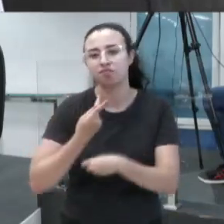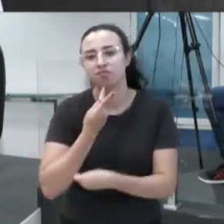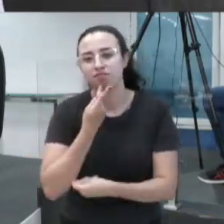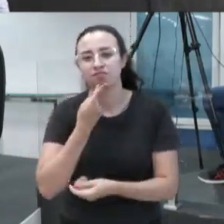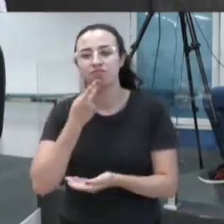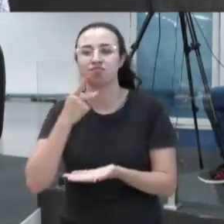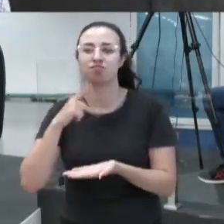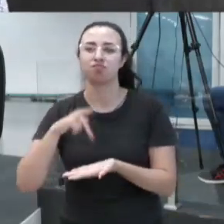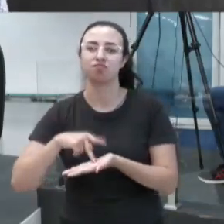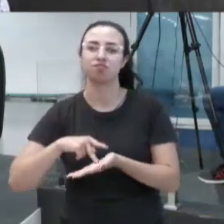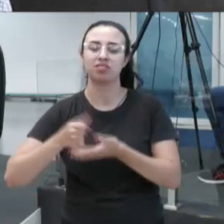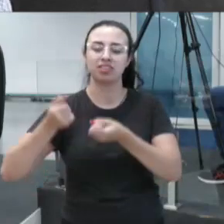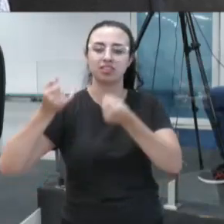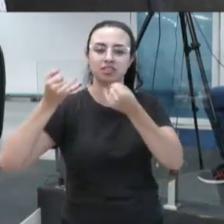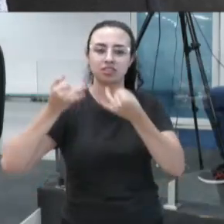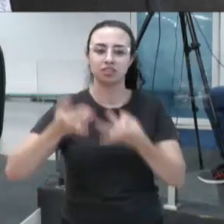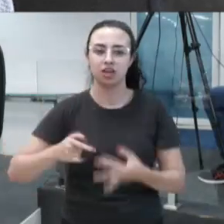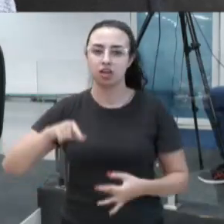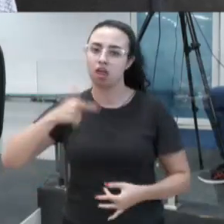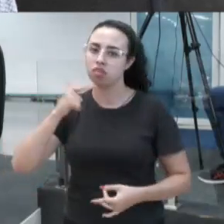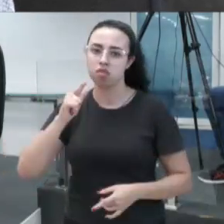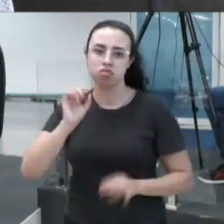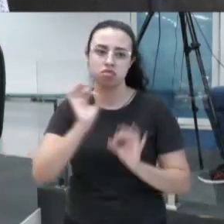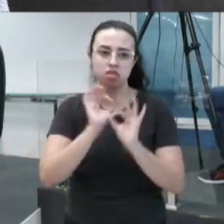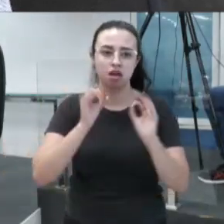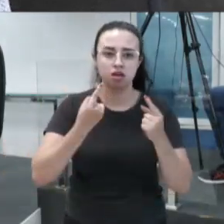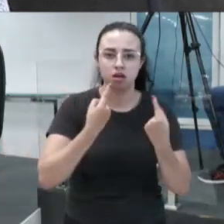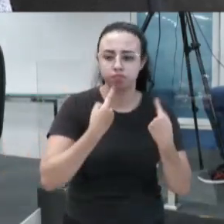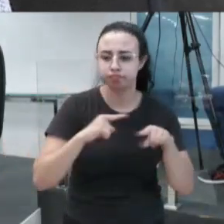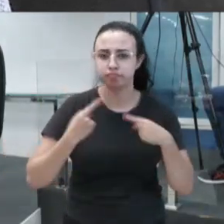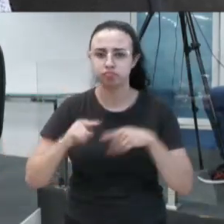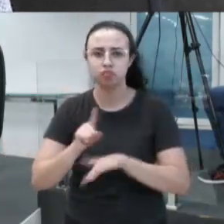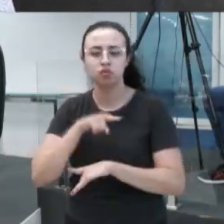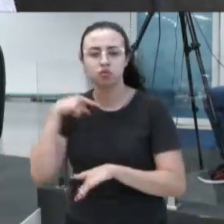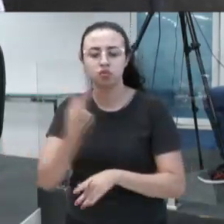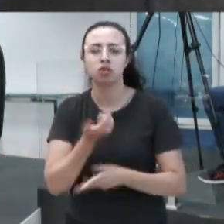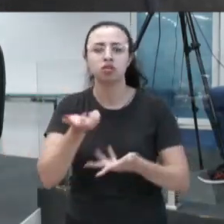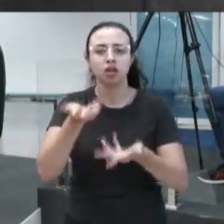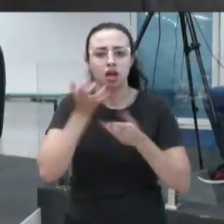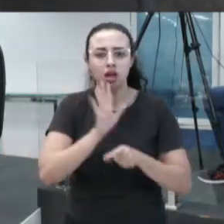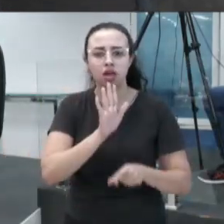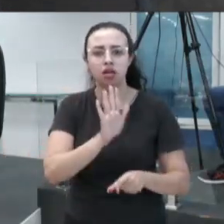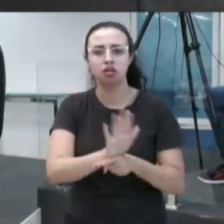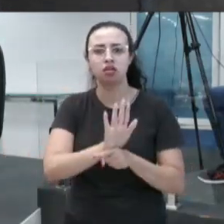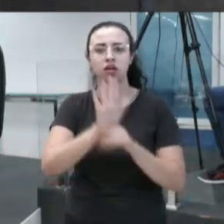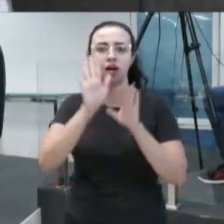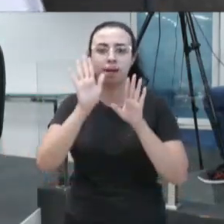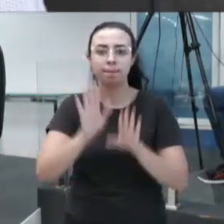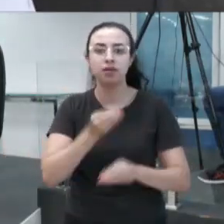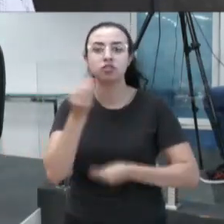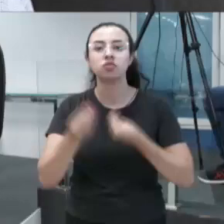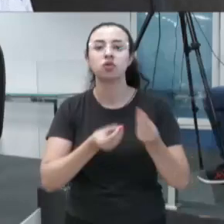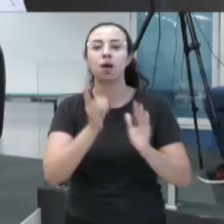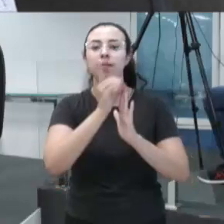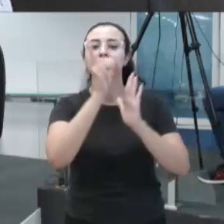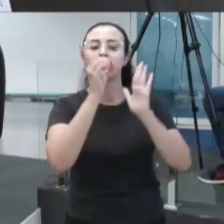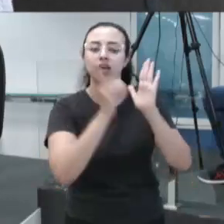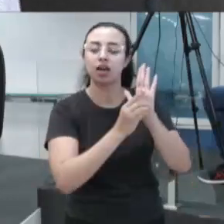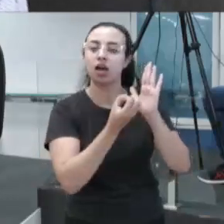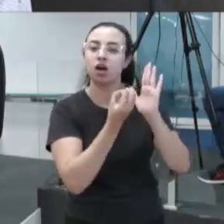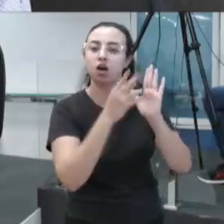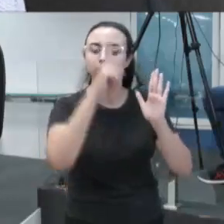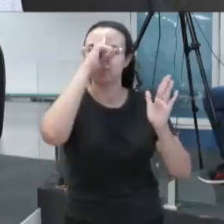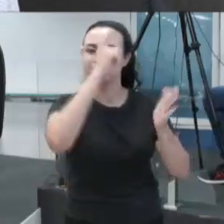tinha ninguém que era contra, muito ao contrário, sempre posicionamos a favor, mas que viesse em forma de decreto ou decisão judicial.